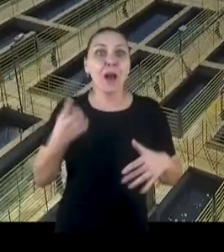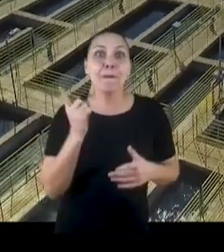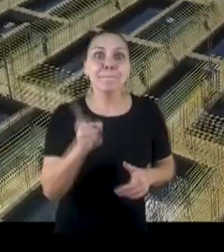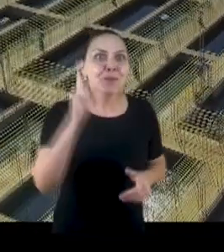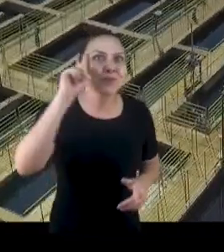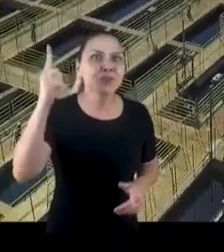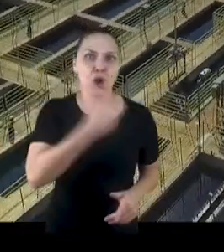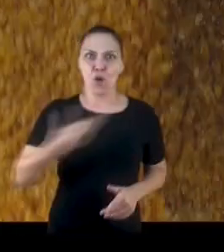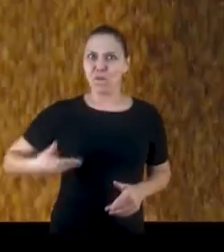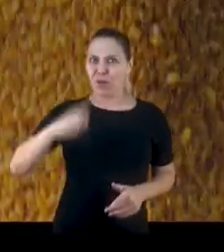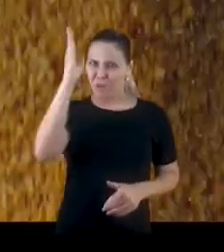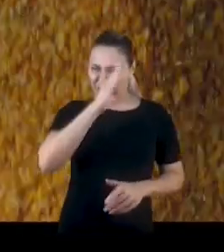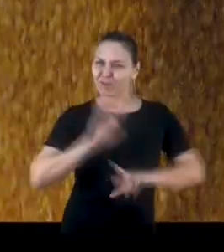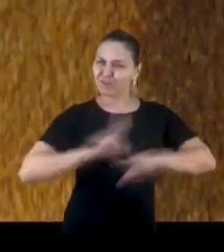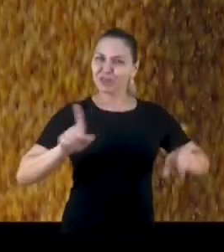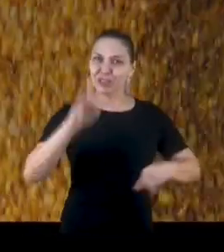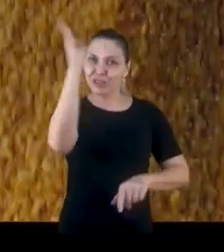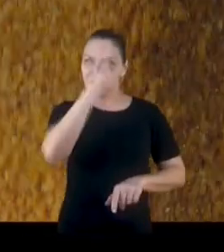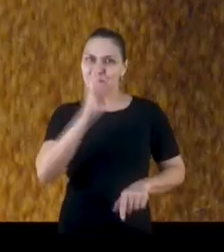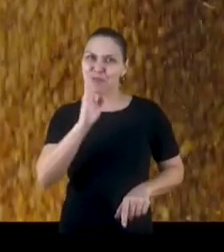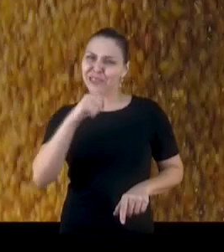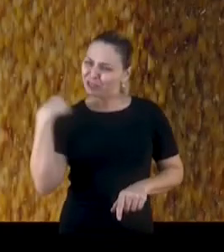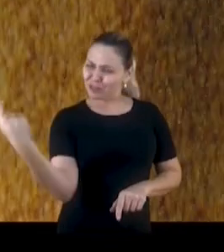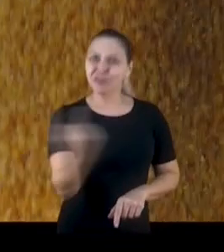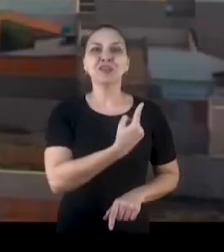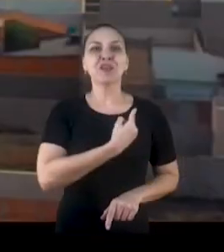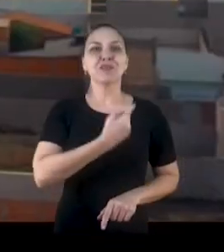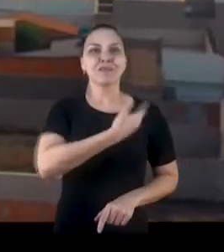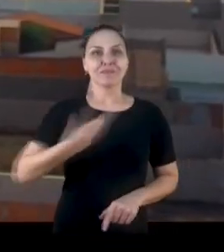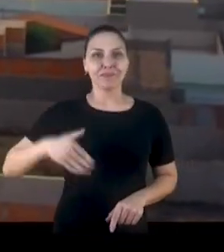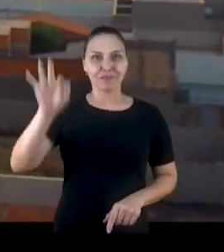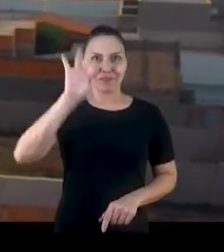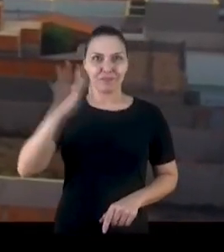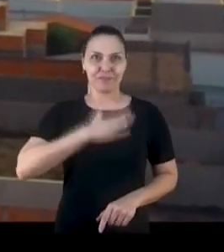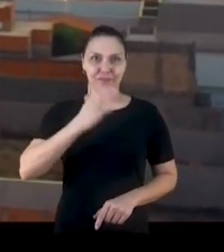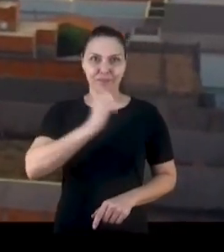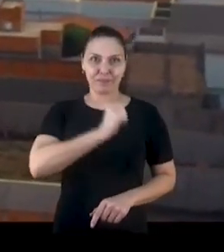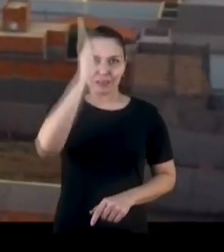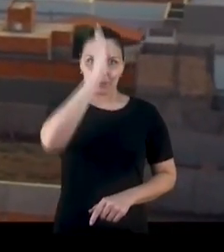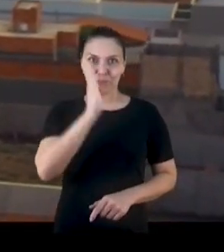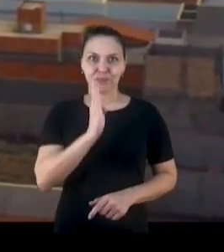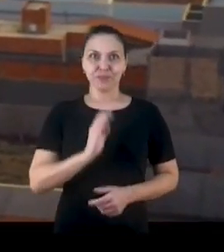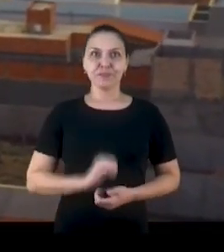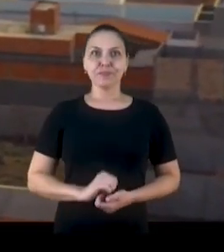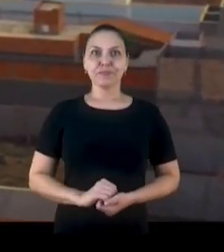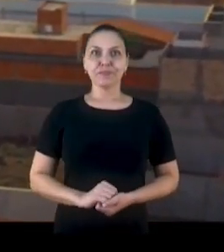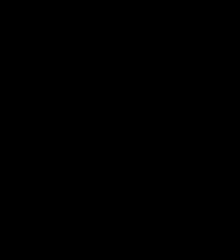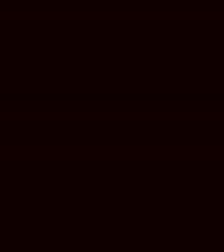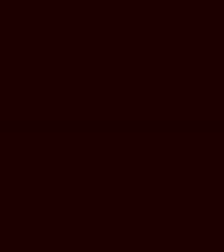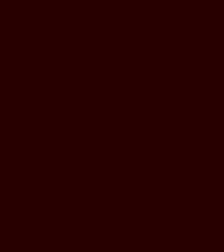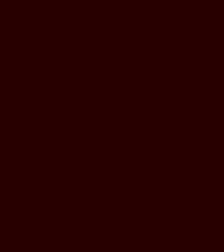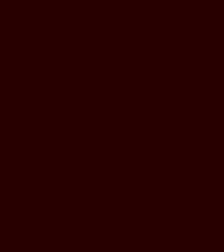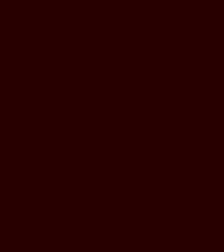dias de governo. Um Brasil diferente, um Brasil pra gente. Governo Federal, Pátria Amada Brasil.